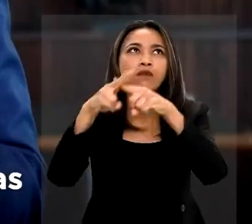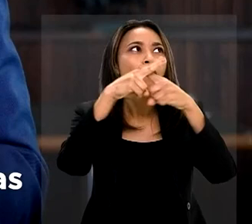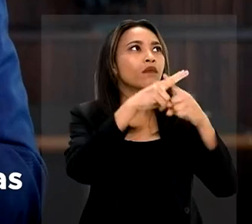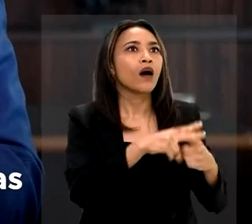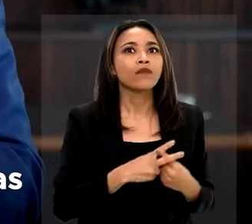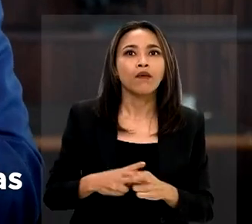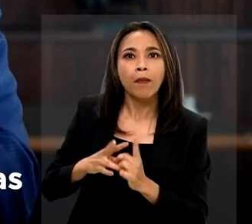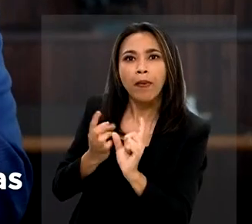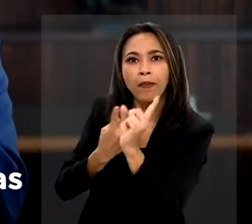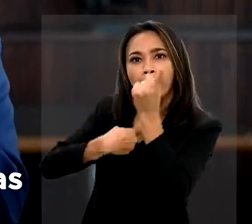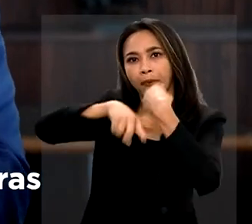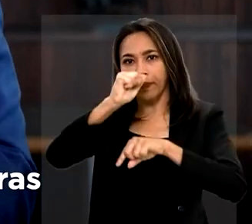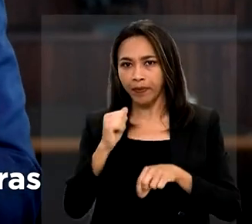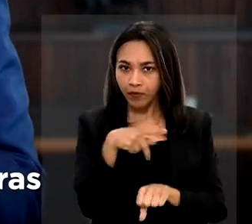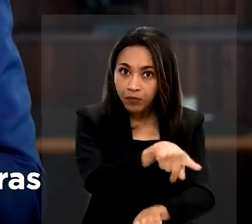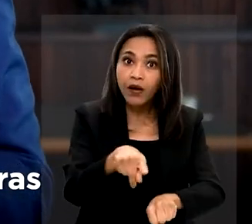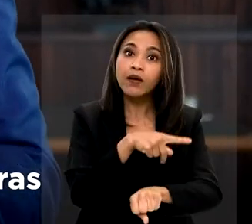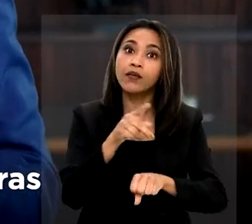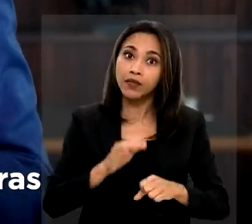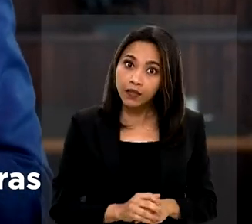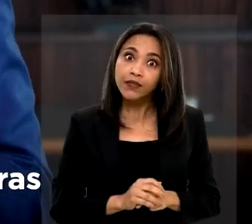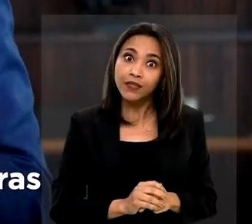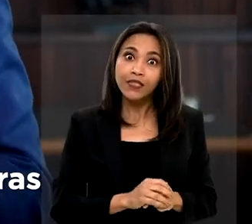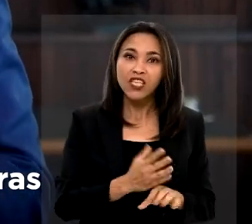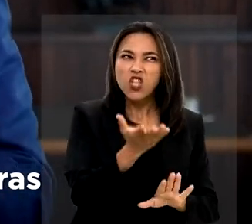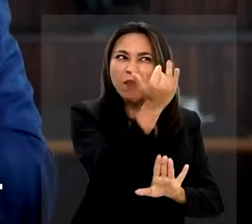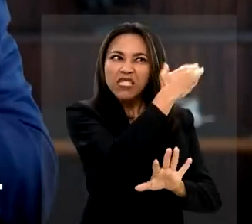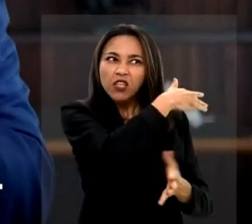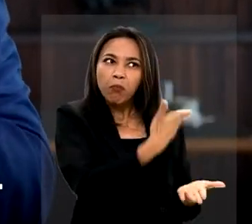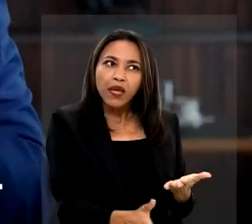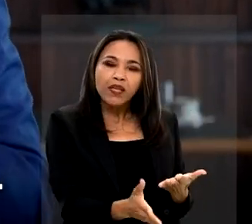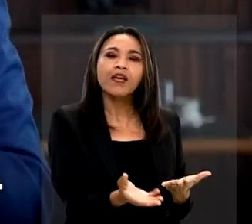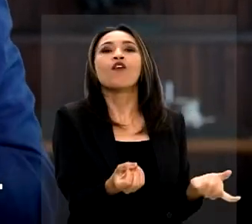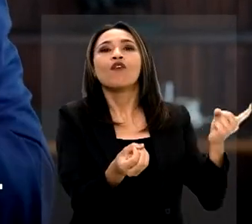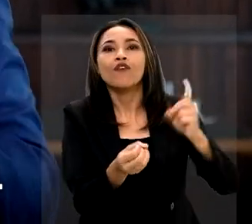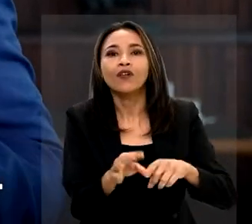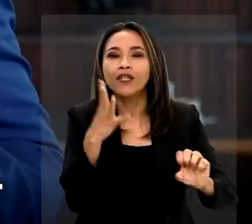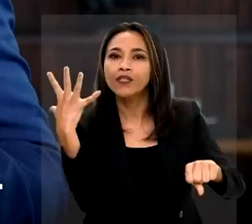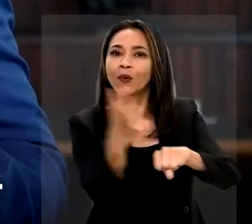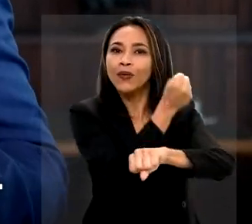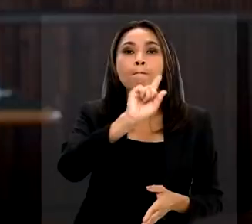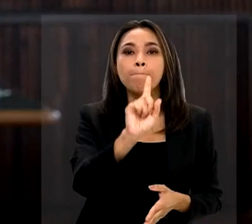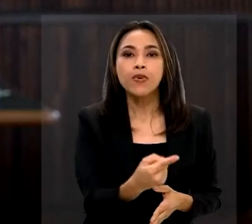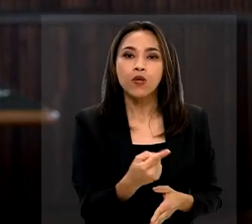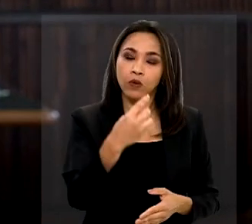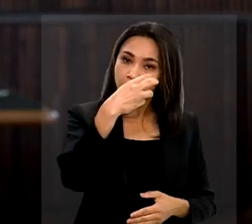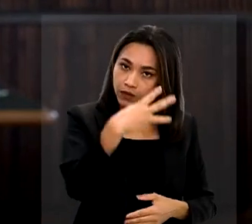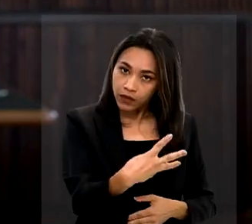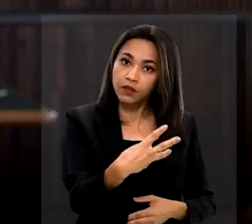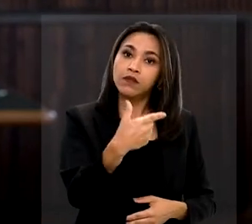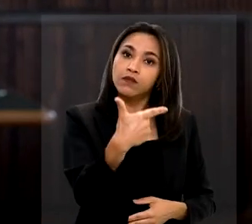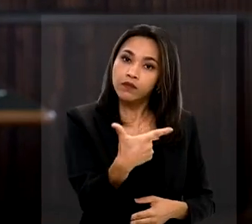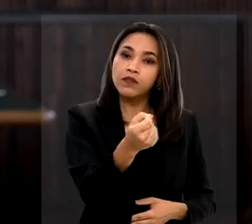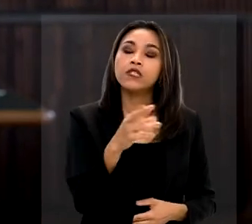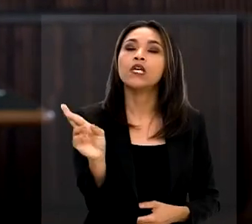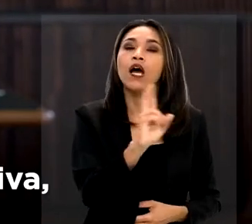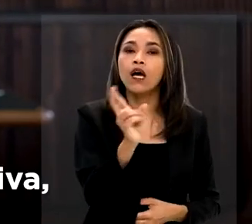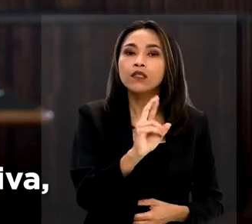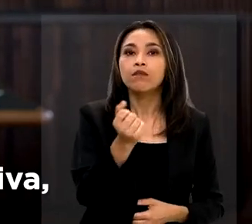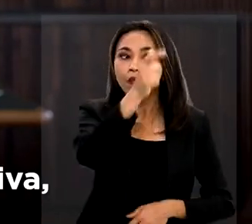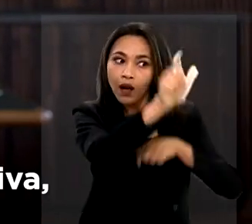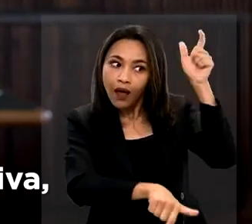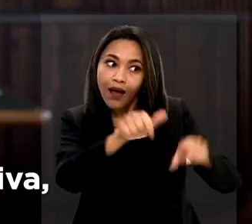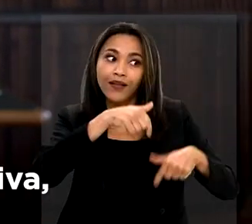Recompor as conquistas perdidas pelos trabalhadores e trabalhadoras é prioridade do nosso governo. O salário mínimo passa a valer